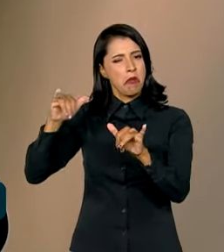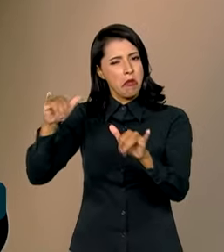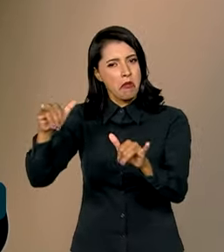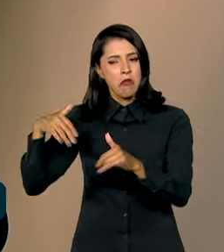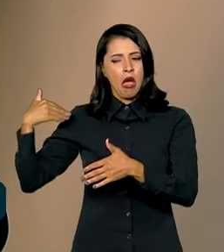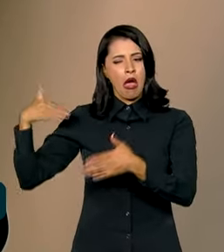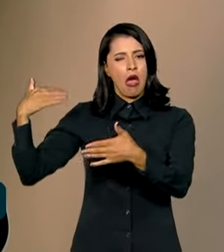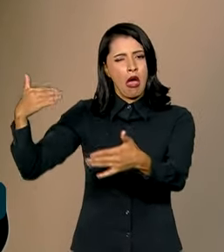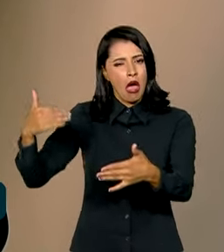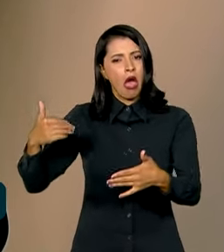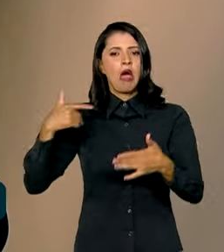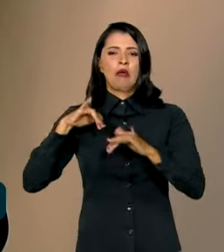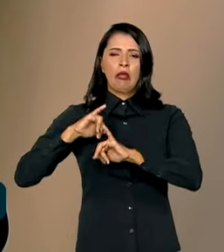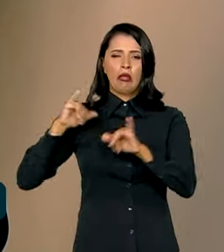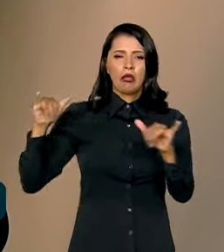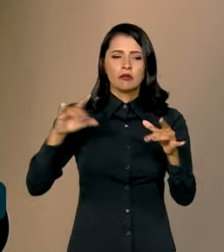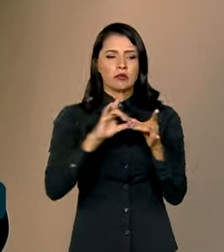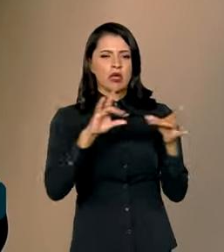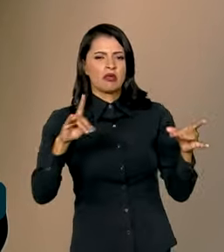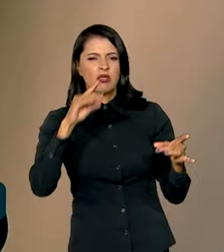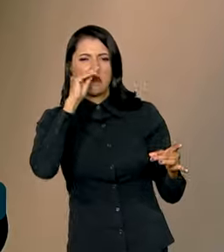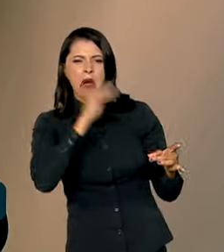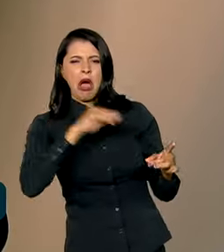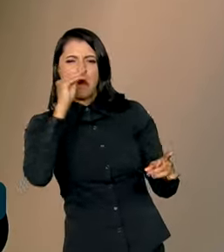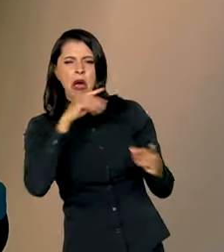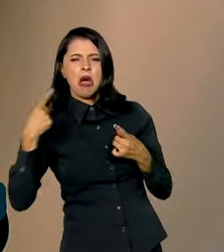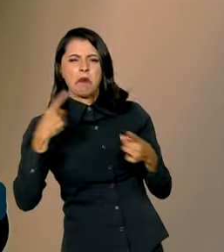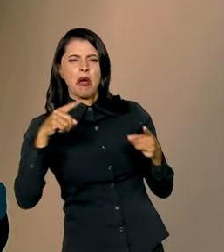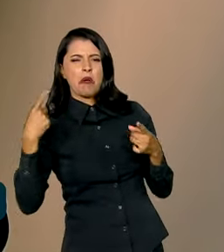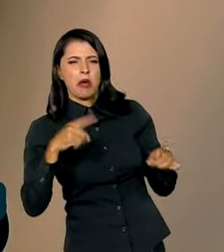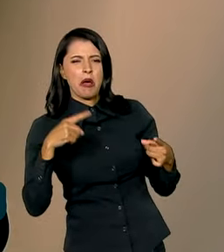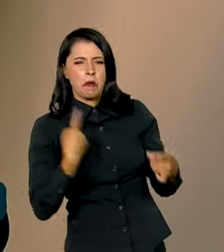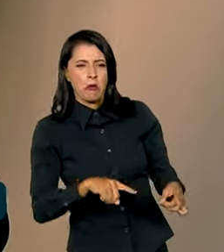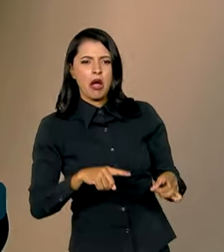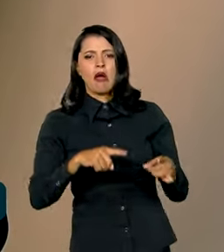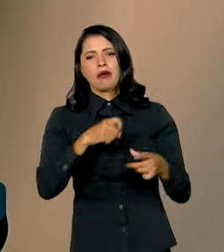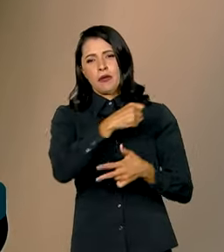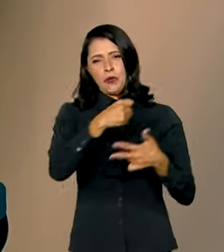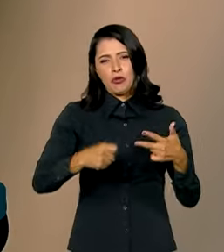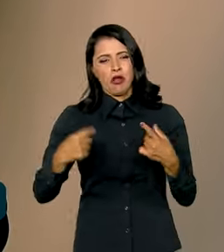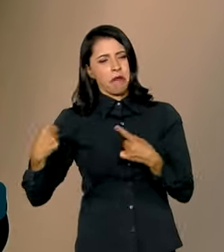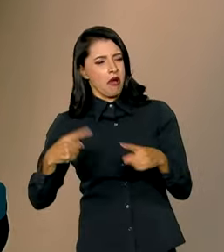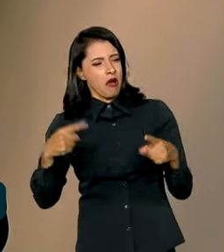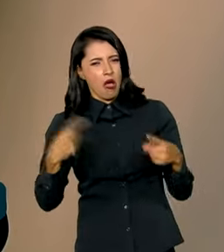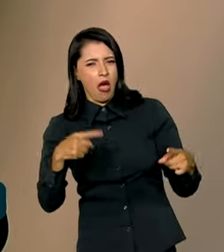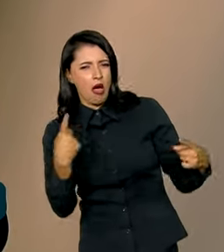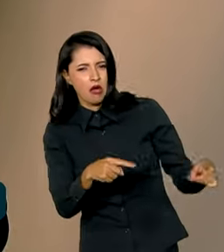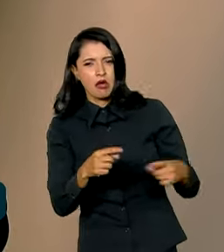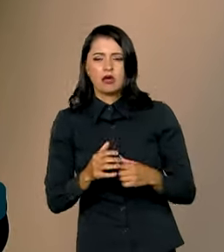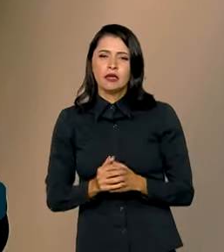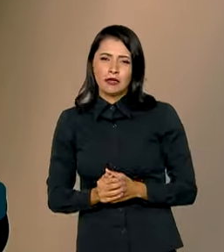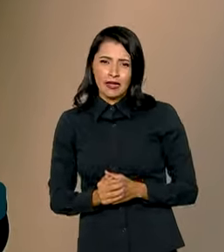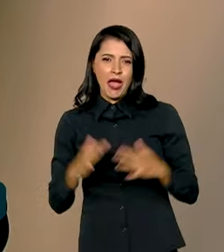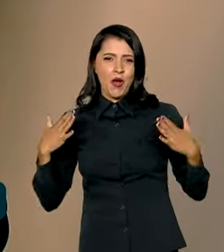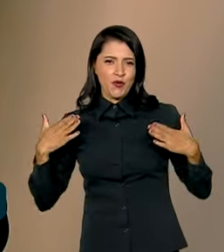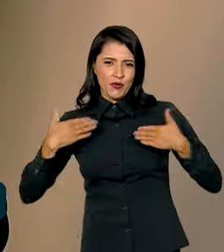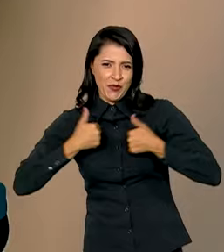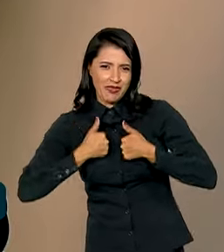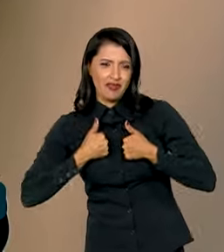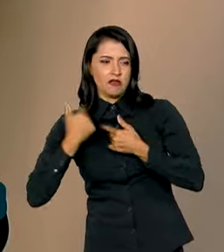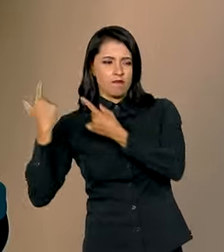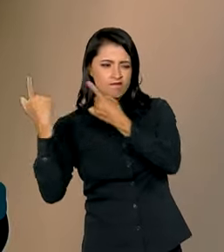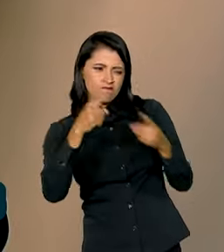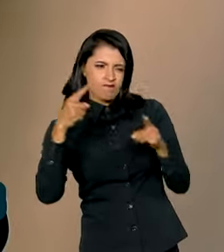desmoralização da democracia, de ataque aos poderes, de ataque aos ministros do Supremo Tribunal